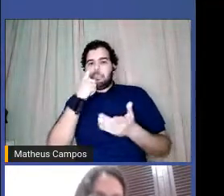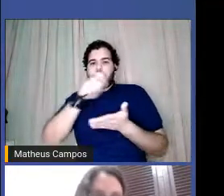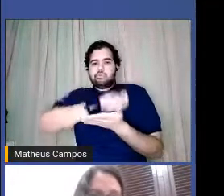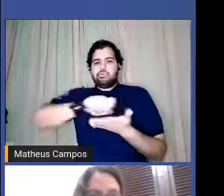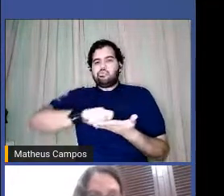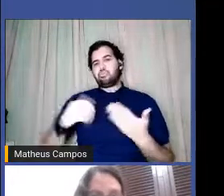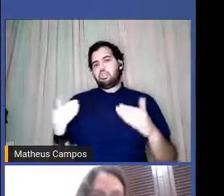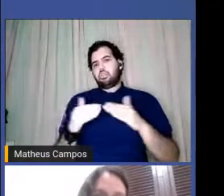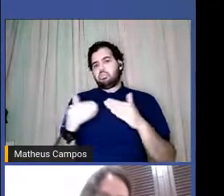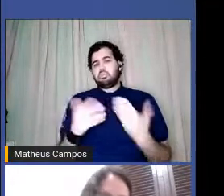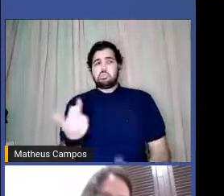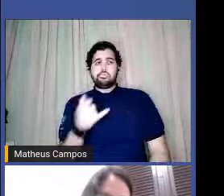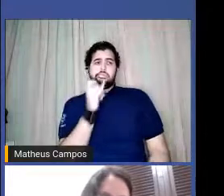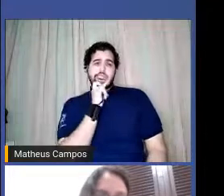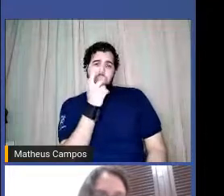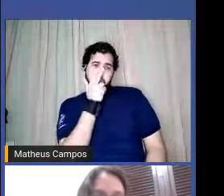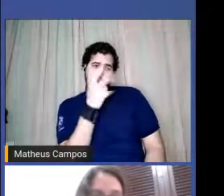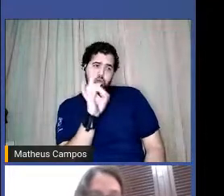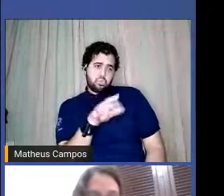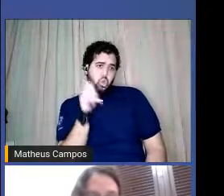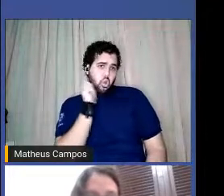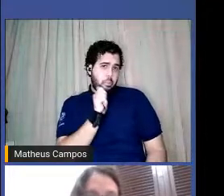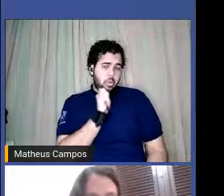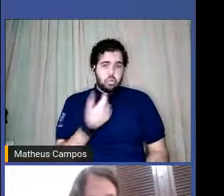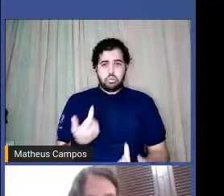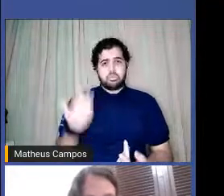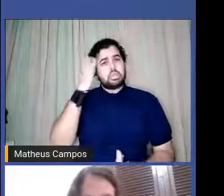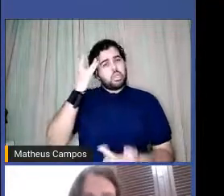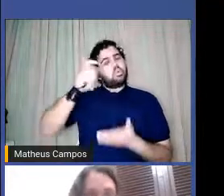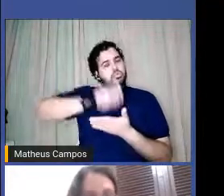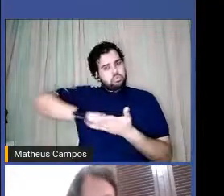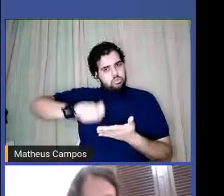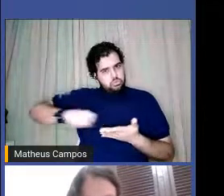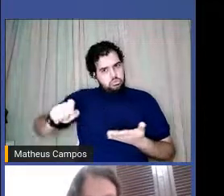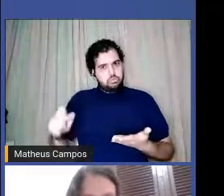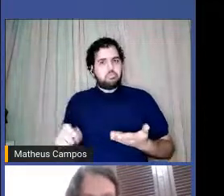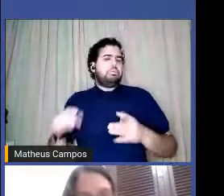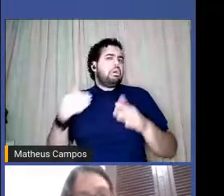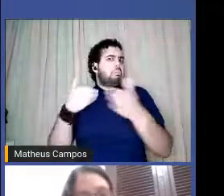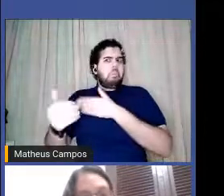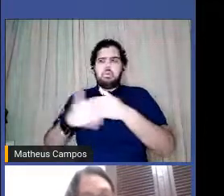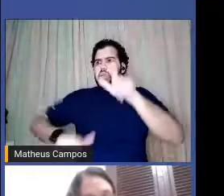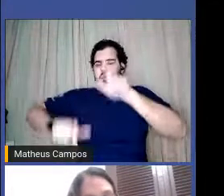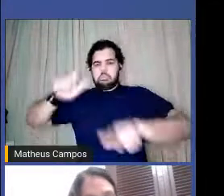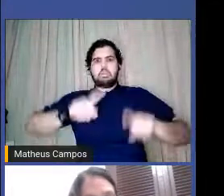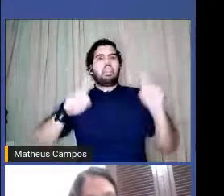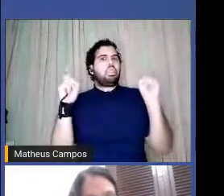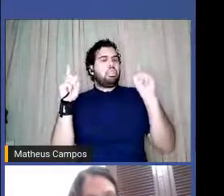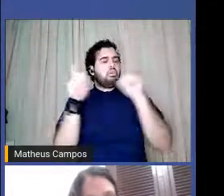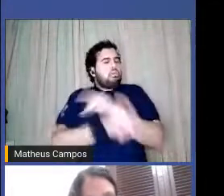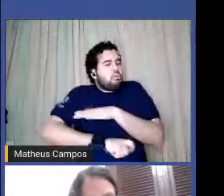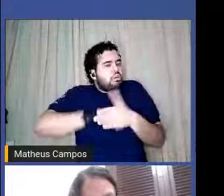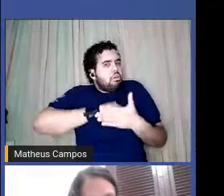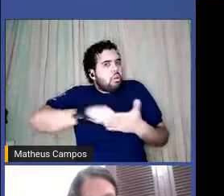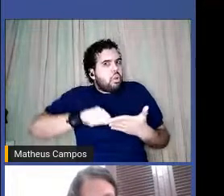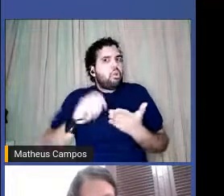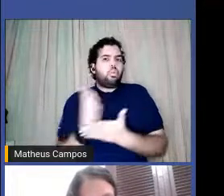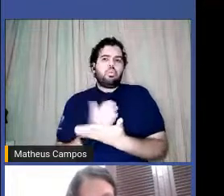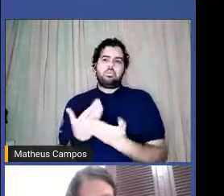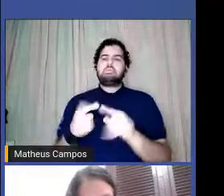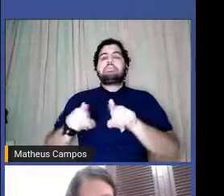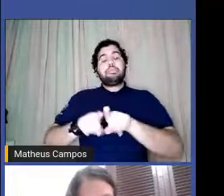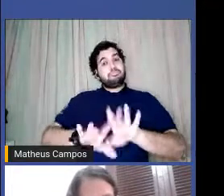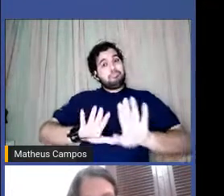mesmo que não seja apenas mulheres, né, que eu acho que a escrita é um bicho de sete cabeças pra qualquer pessoa, mas pra as mulheres acaba se